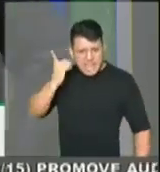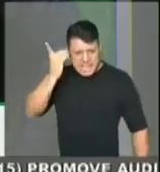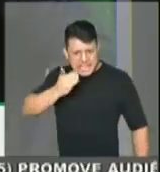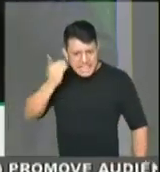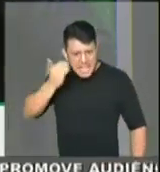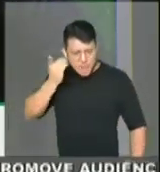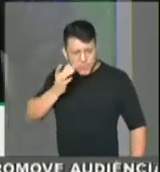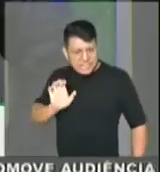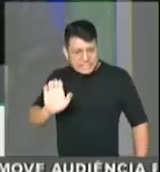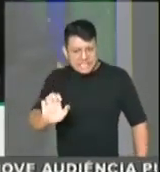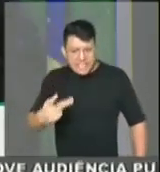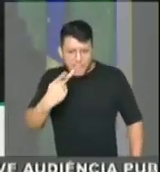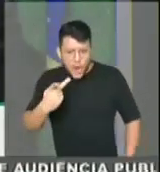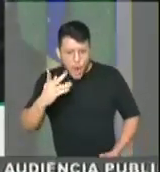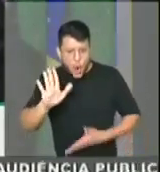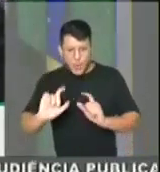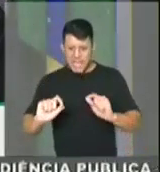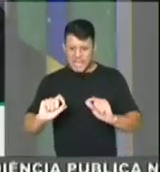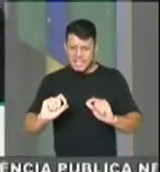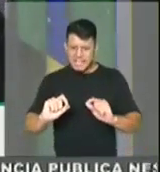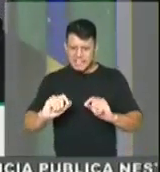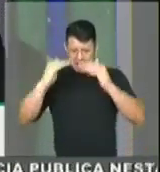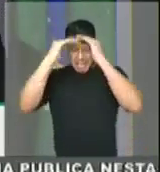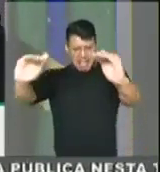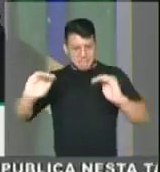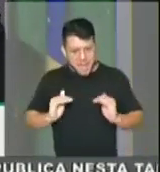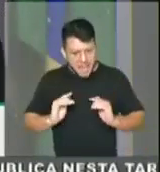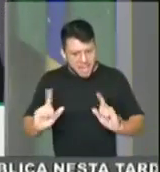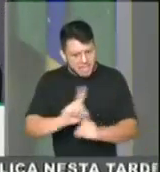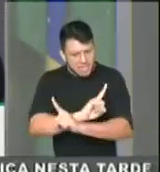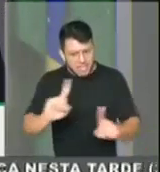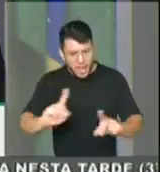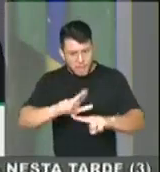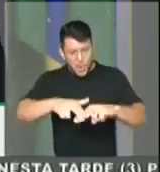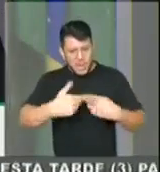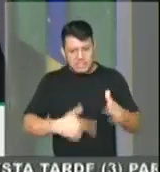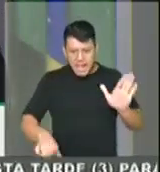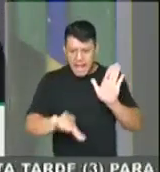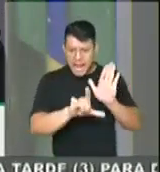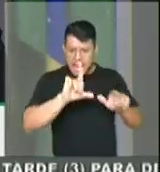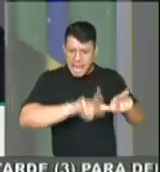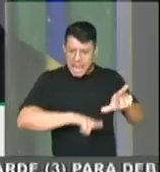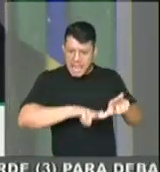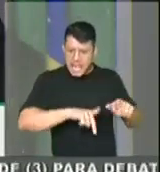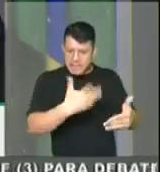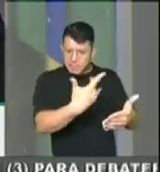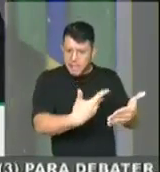da esquerda dizendo que quer ser respeitada nas letras do funk.